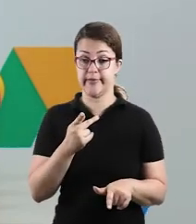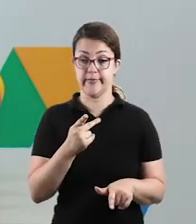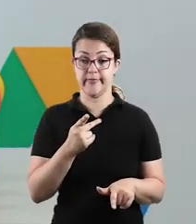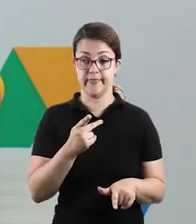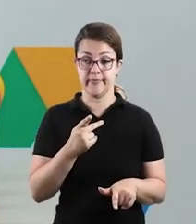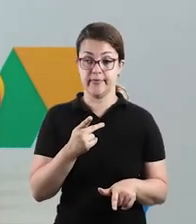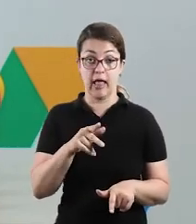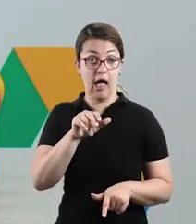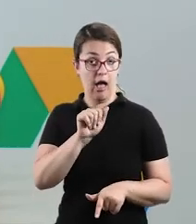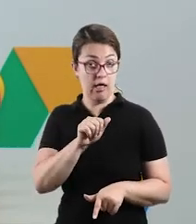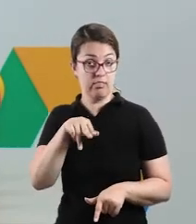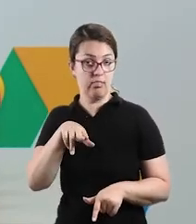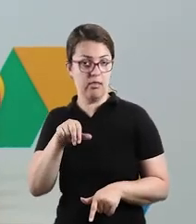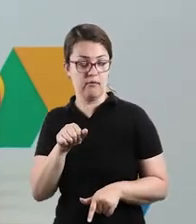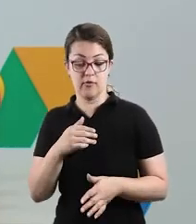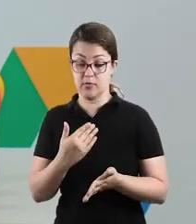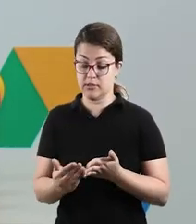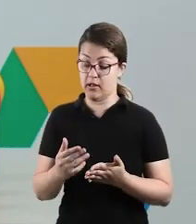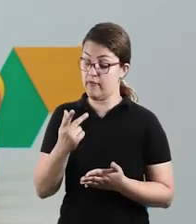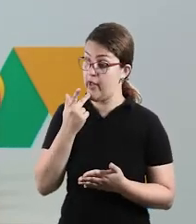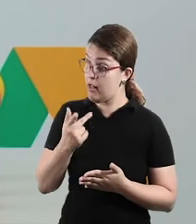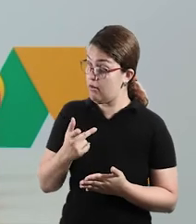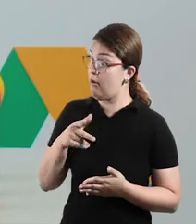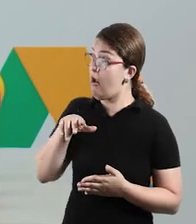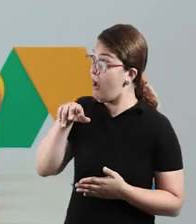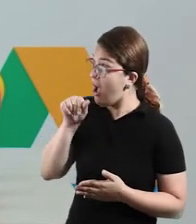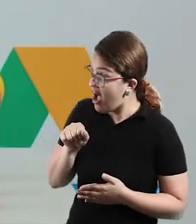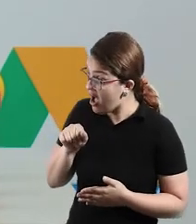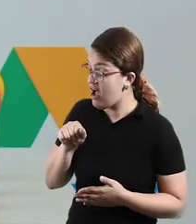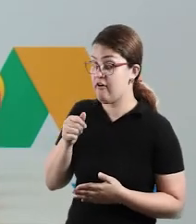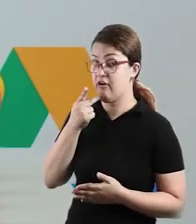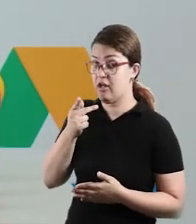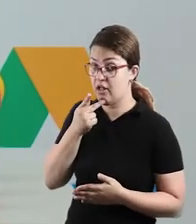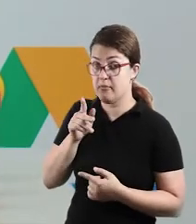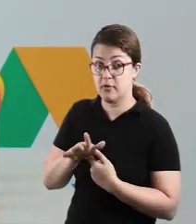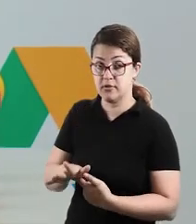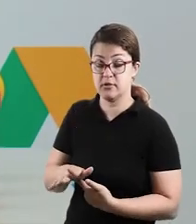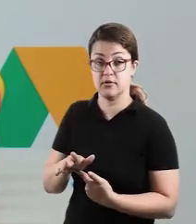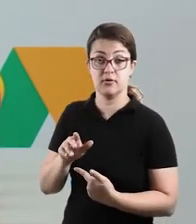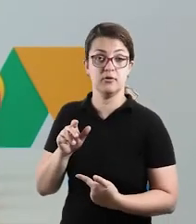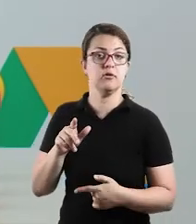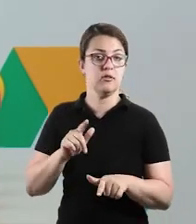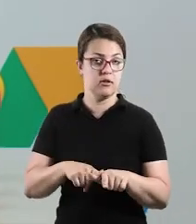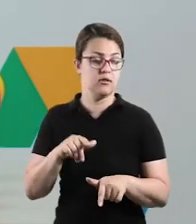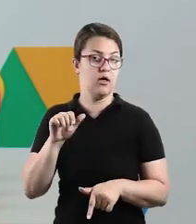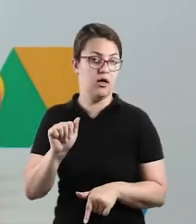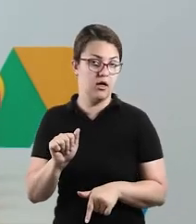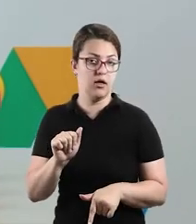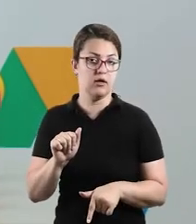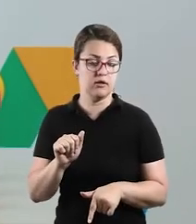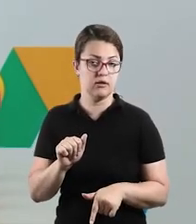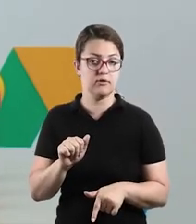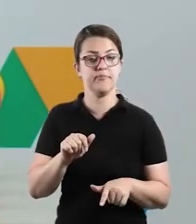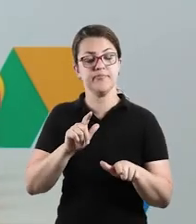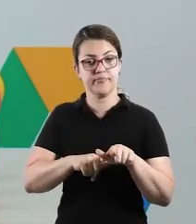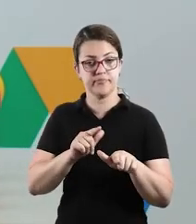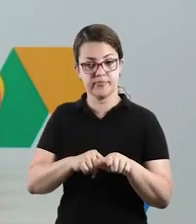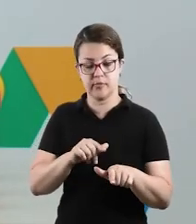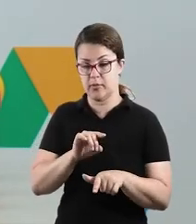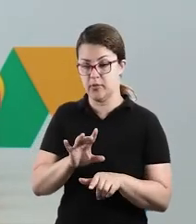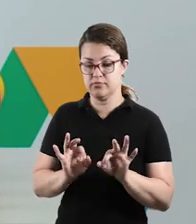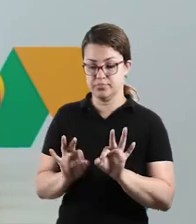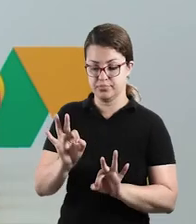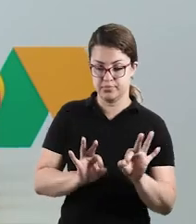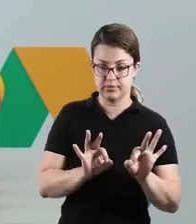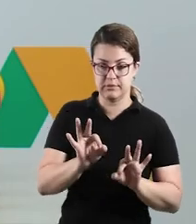vamos começar o nome Ana, é o A, falar a letra, o nome Ana, a palavra, começa com a letra A. E cada letrinha